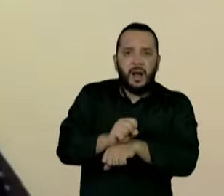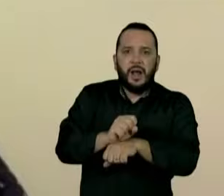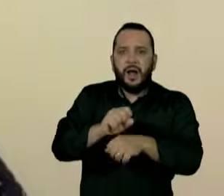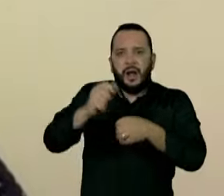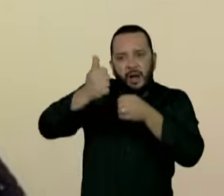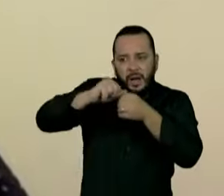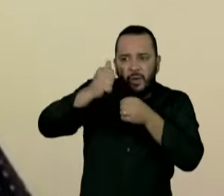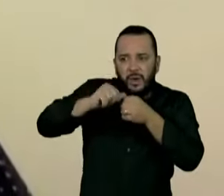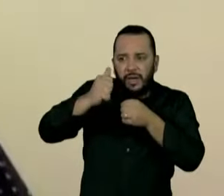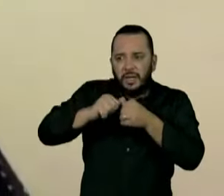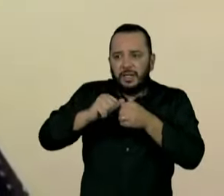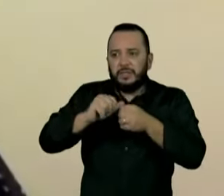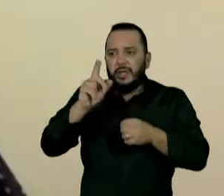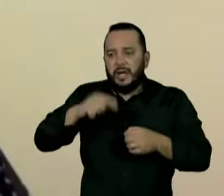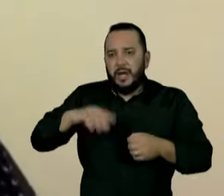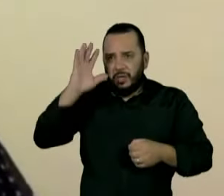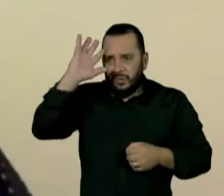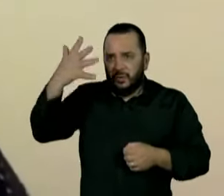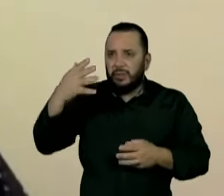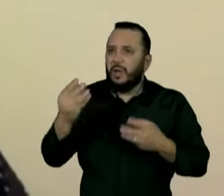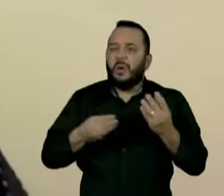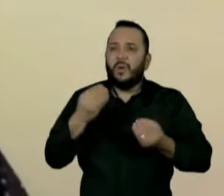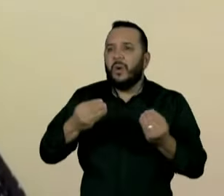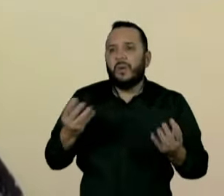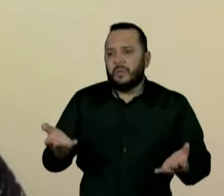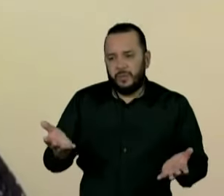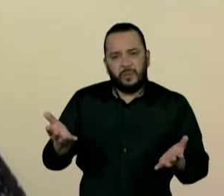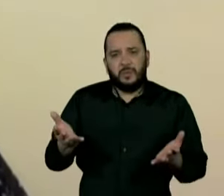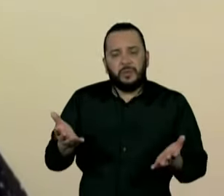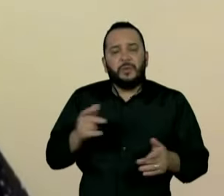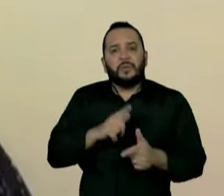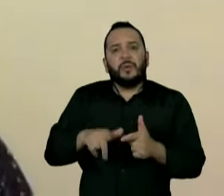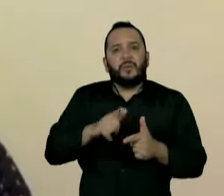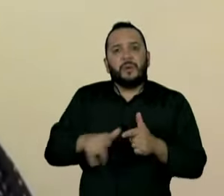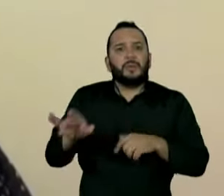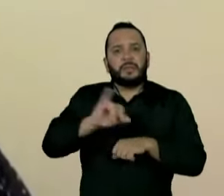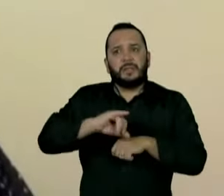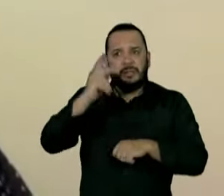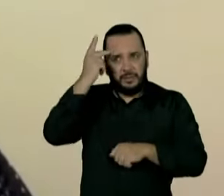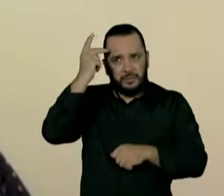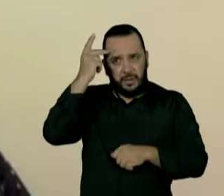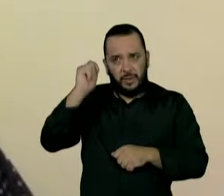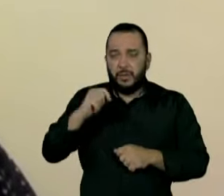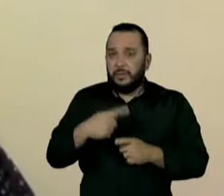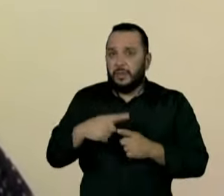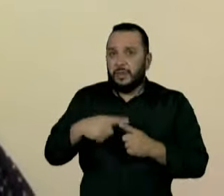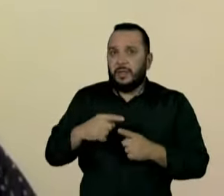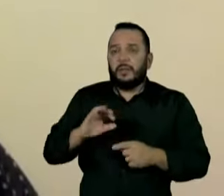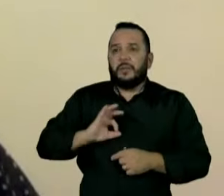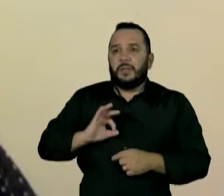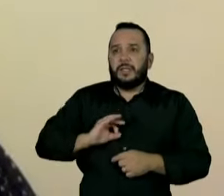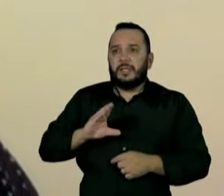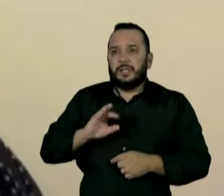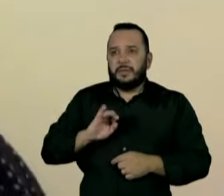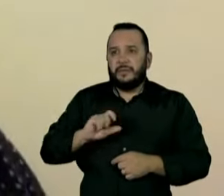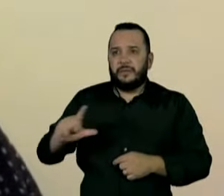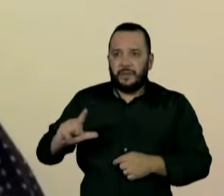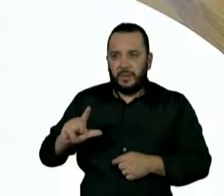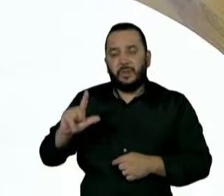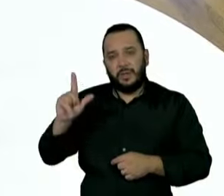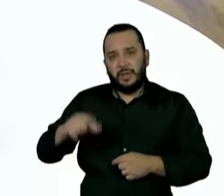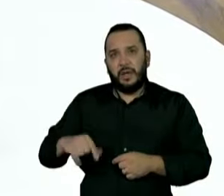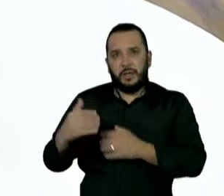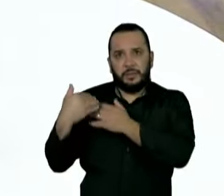é a solução para o problema que a gente enfrenta aqui no centro de São Paulo, já que a Polícia Civil que faz o comando dessas operações?